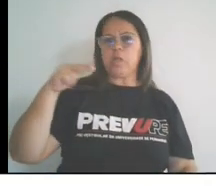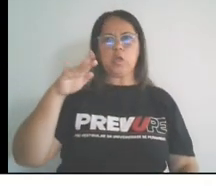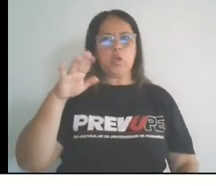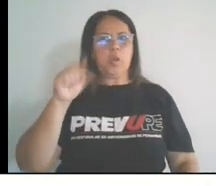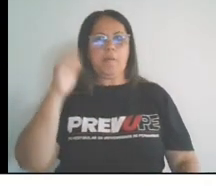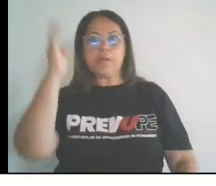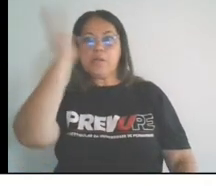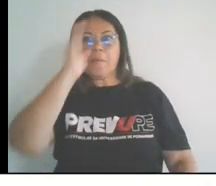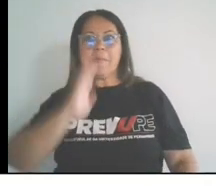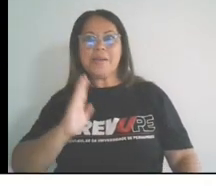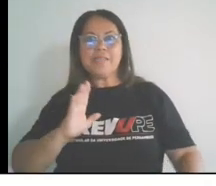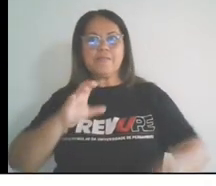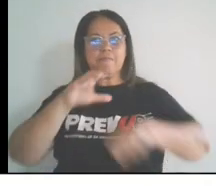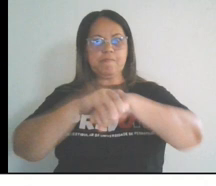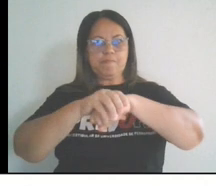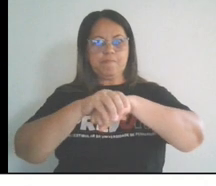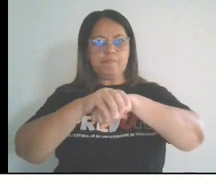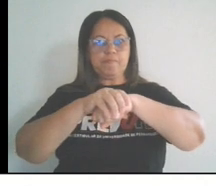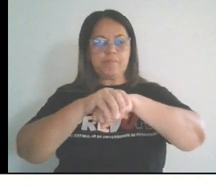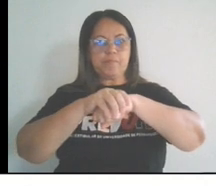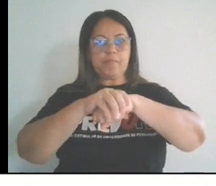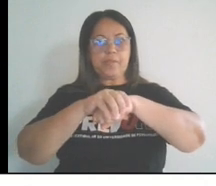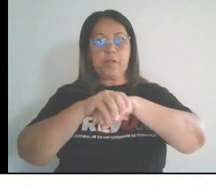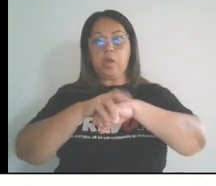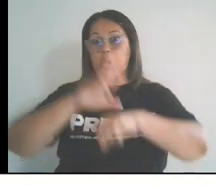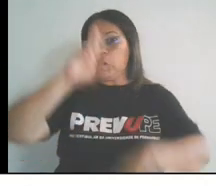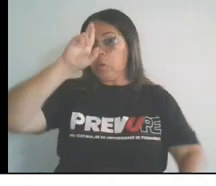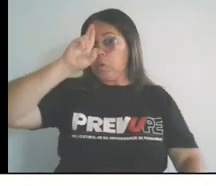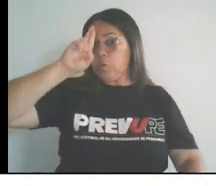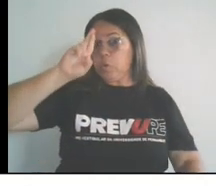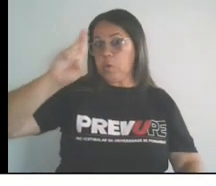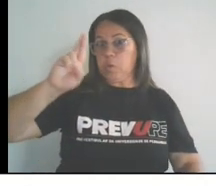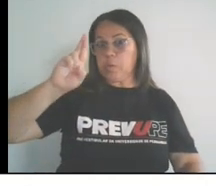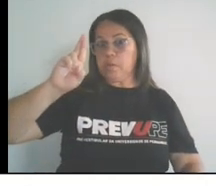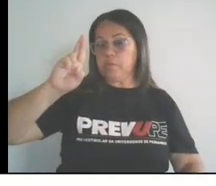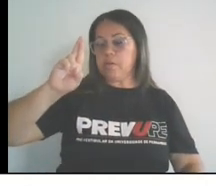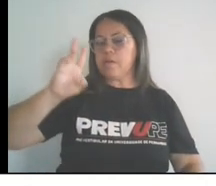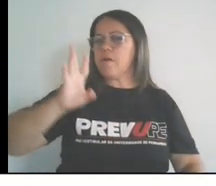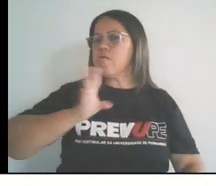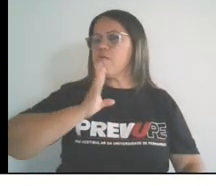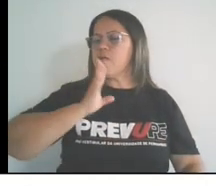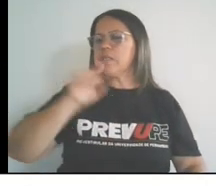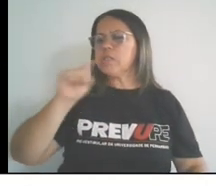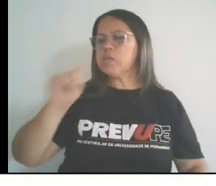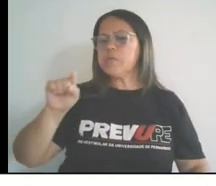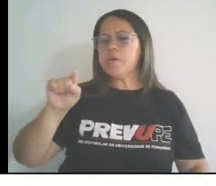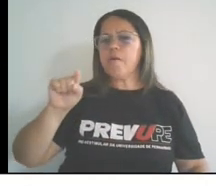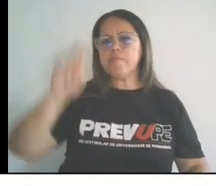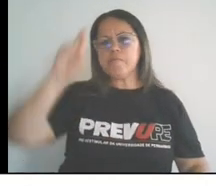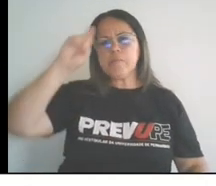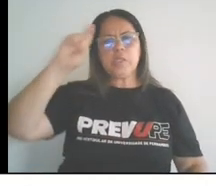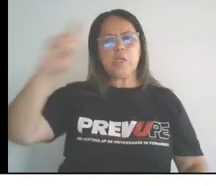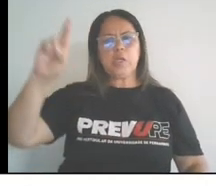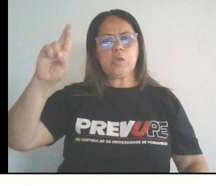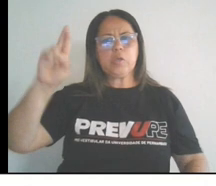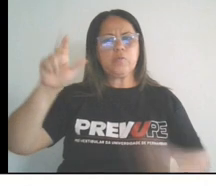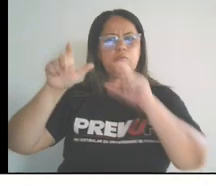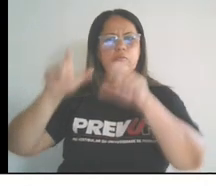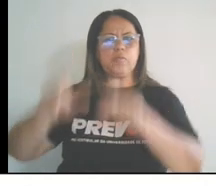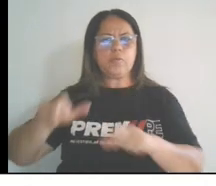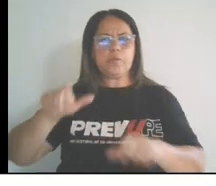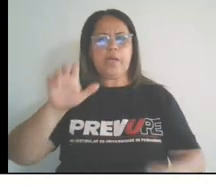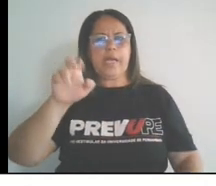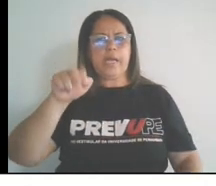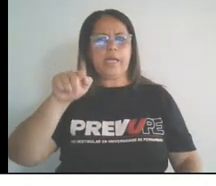Os seus proprietários ficaram conhecidos como senhores de higênio. Eram geralmente